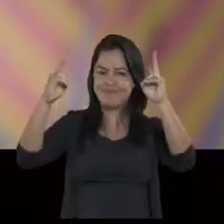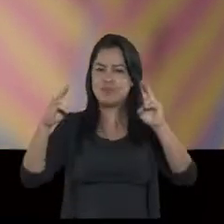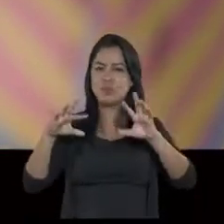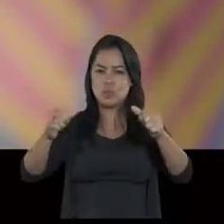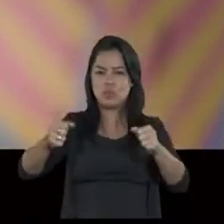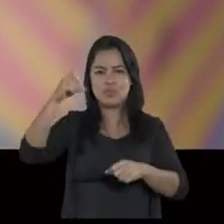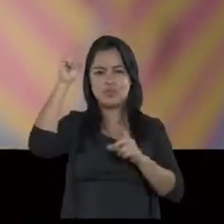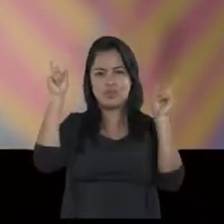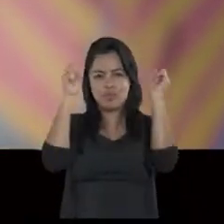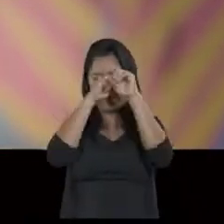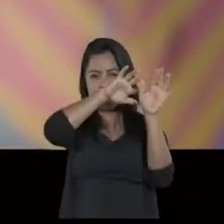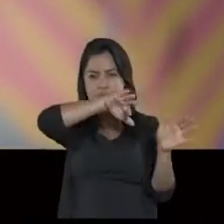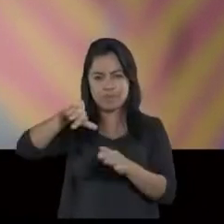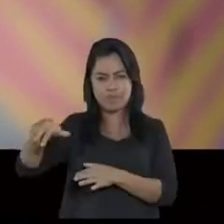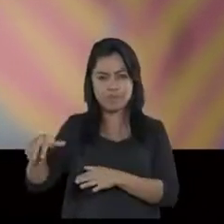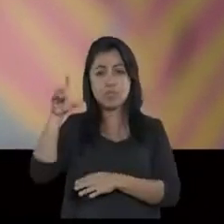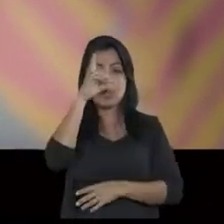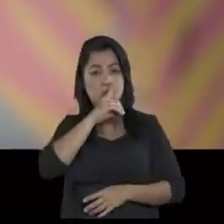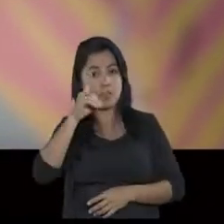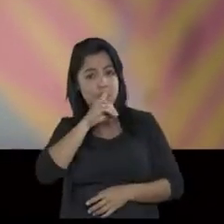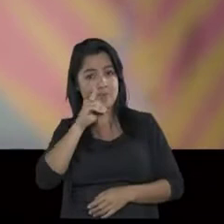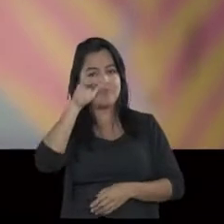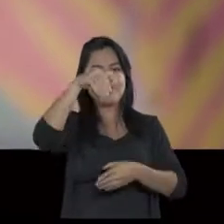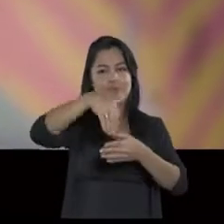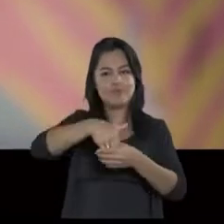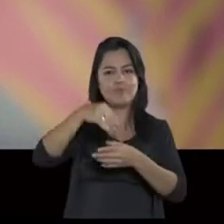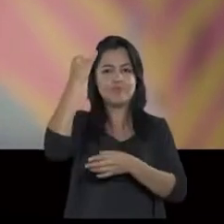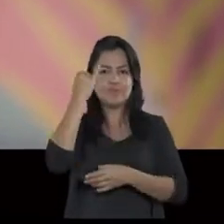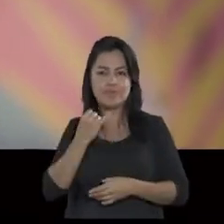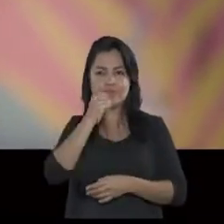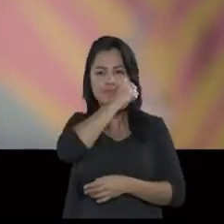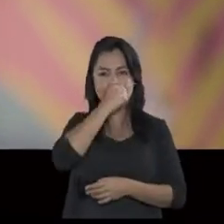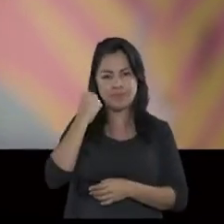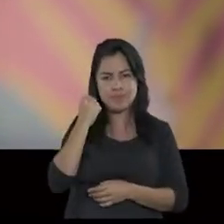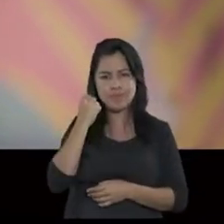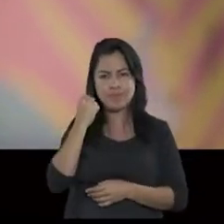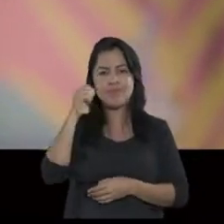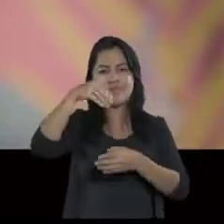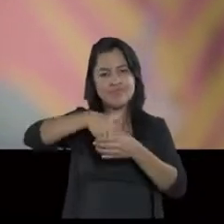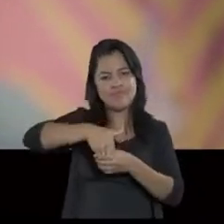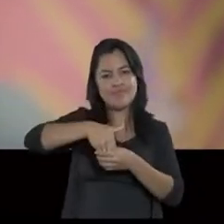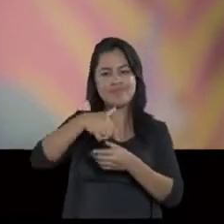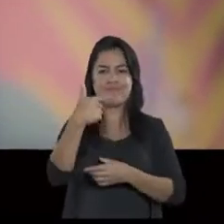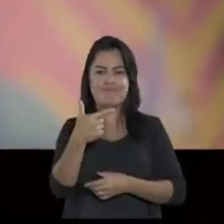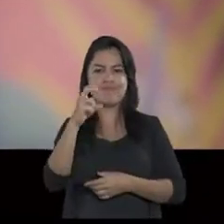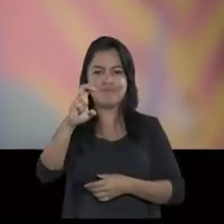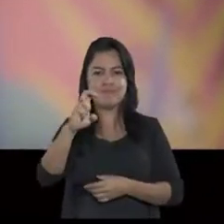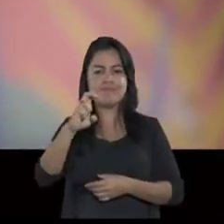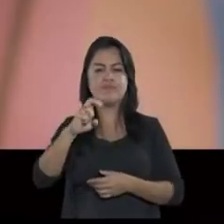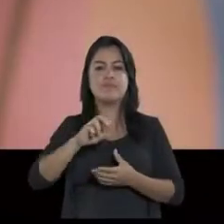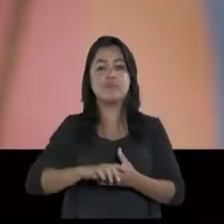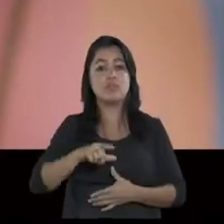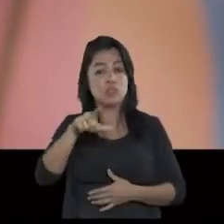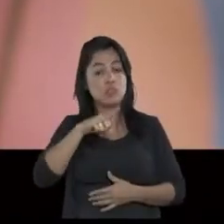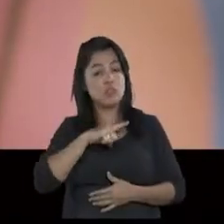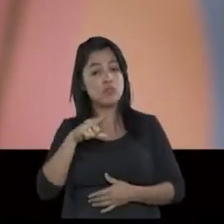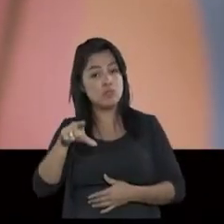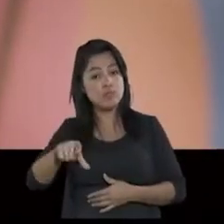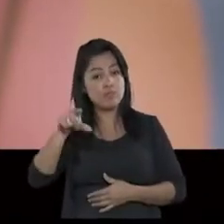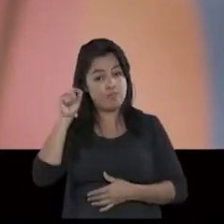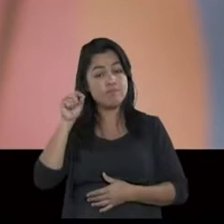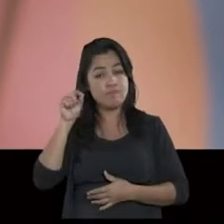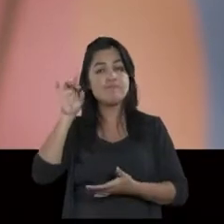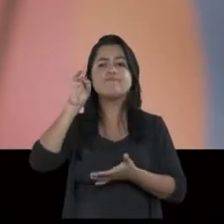dificuldades. Por isso, peço, domingo, vote Josiel e Silvana, vote 25. Você tem uma